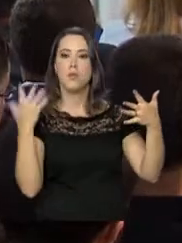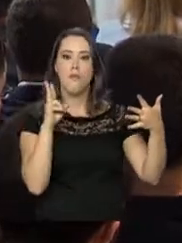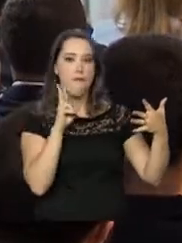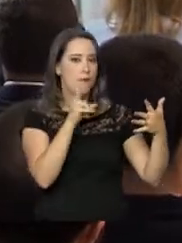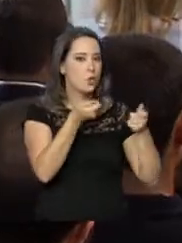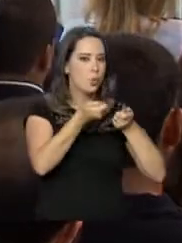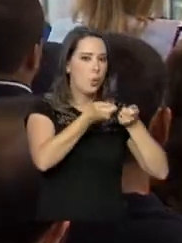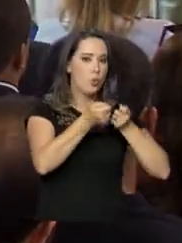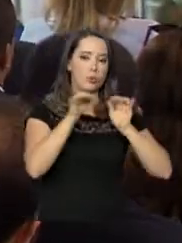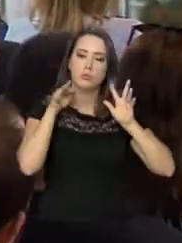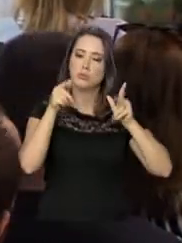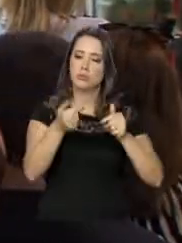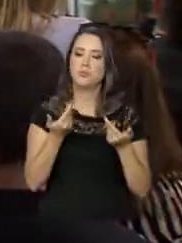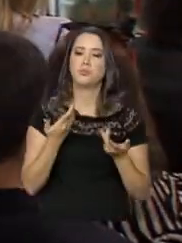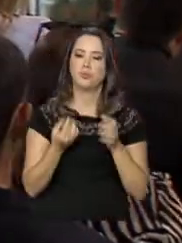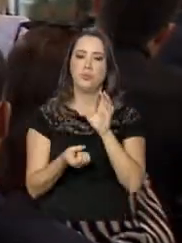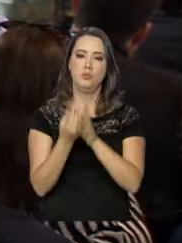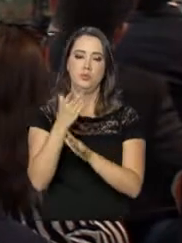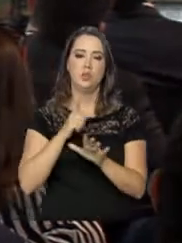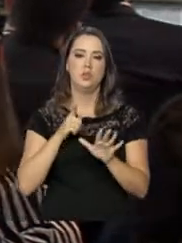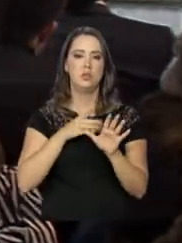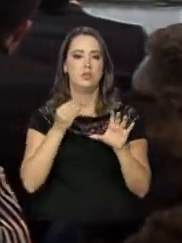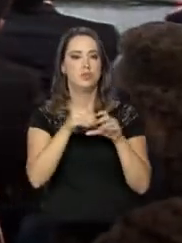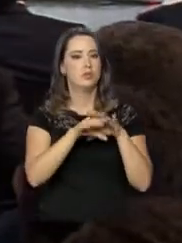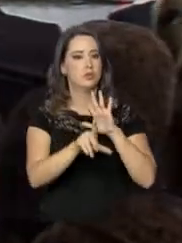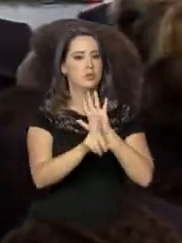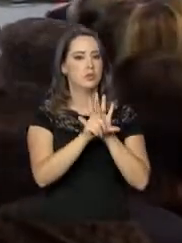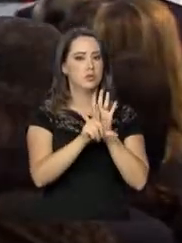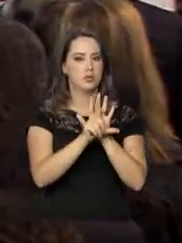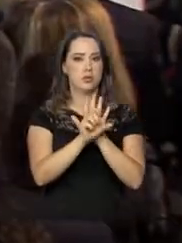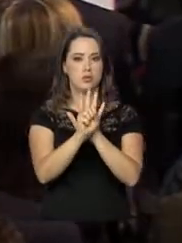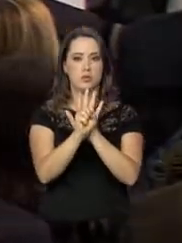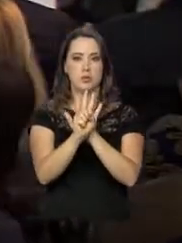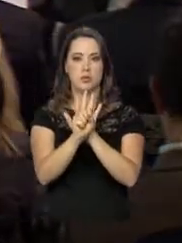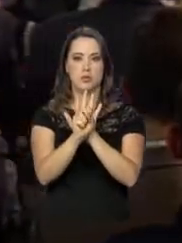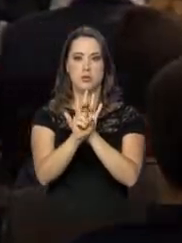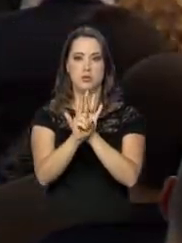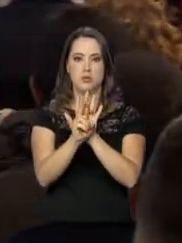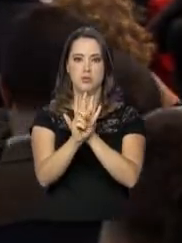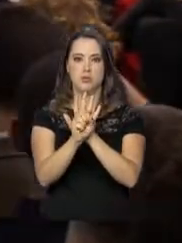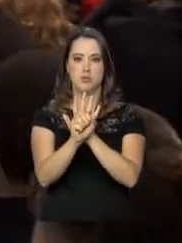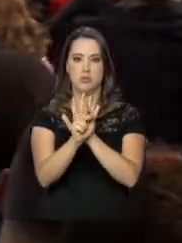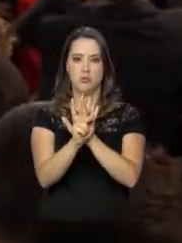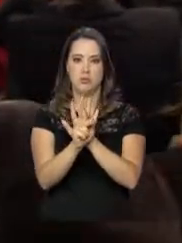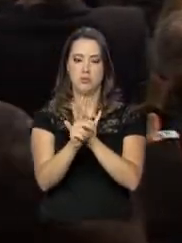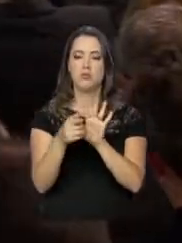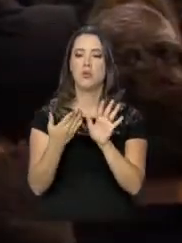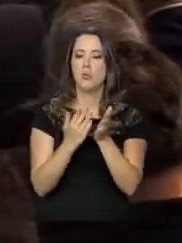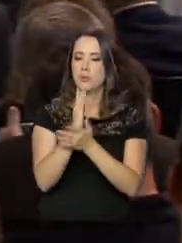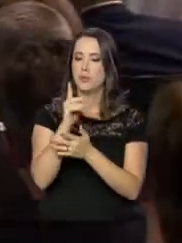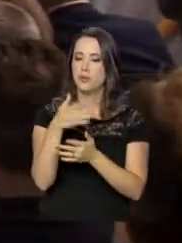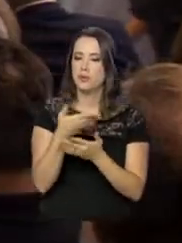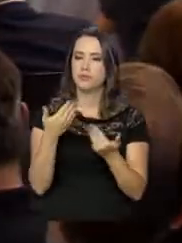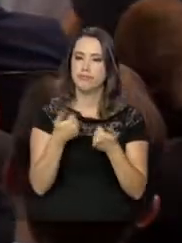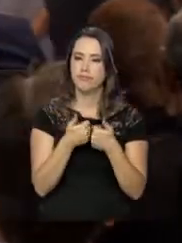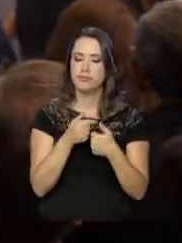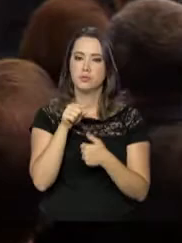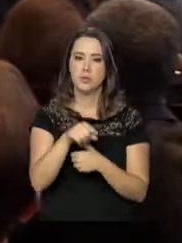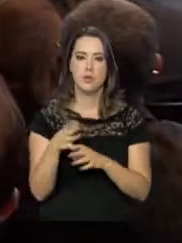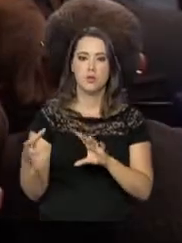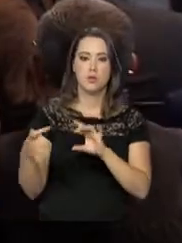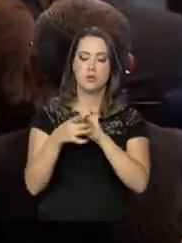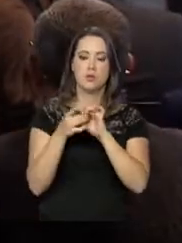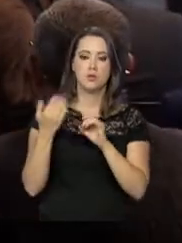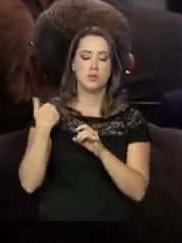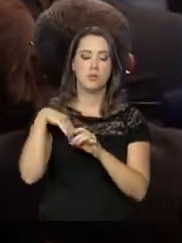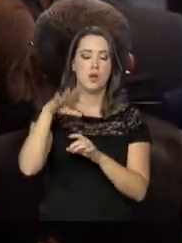criação desse conselho estava prevista na Lei do SUSP, sancionada recentemente, e que tem como objetivo integrar cada vez mais a